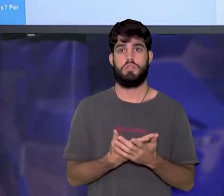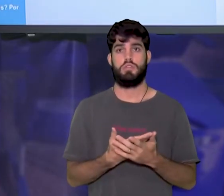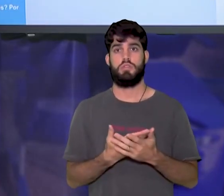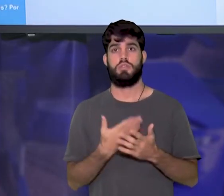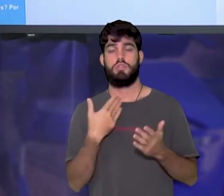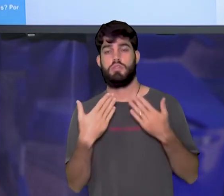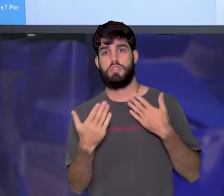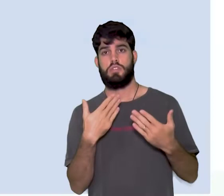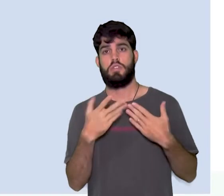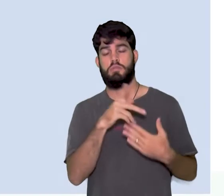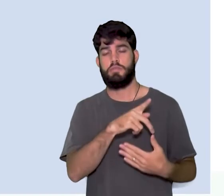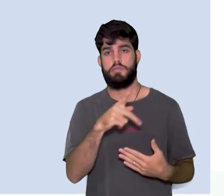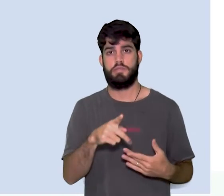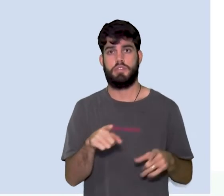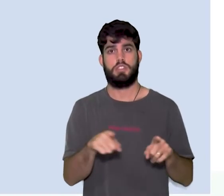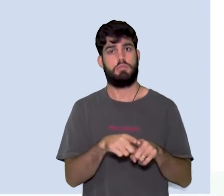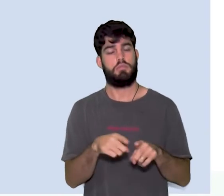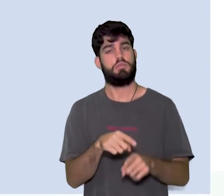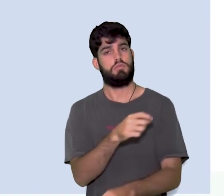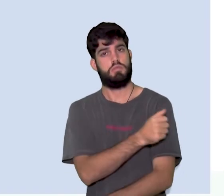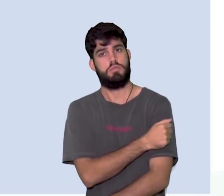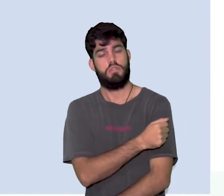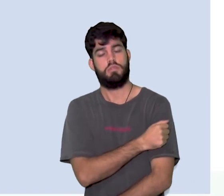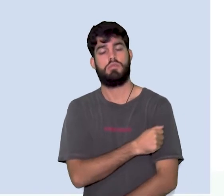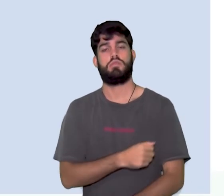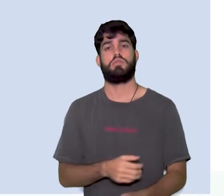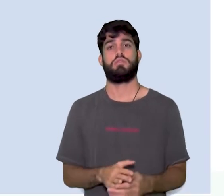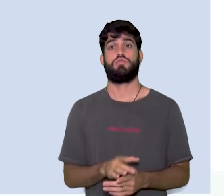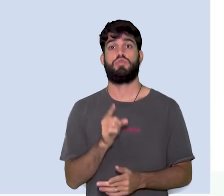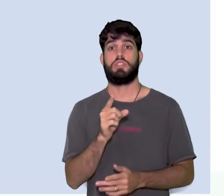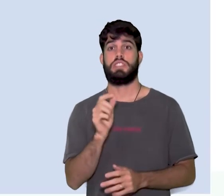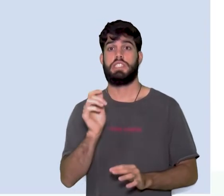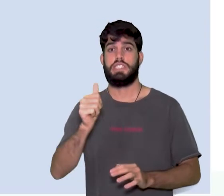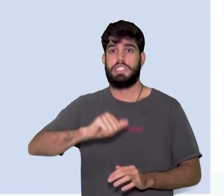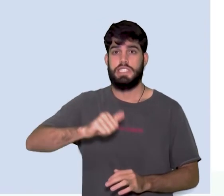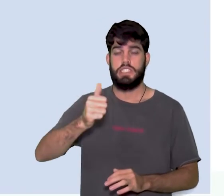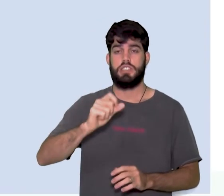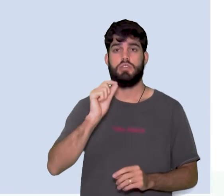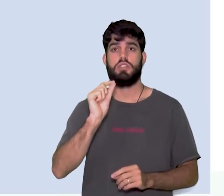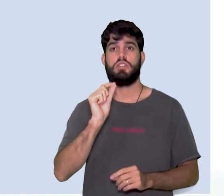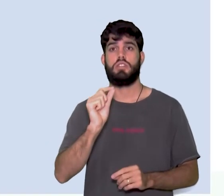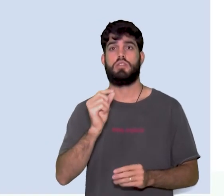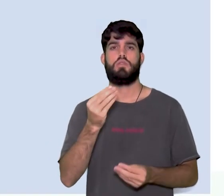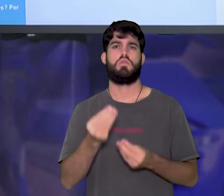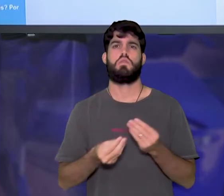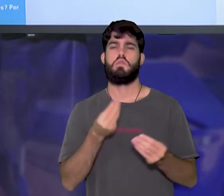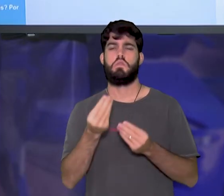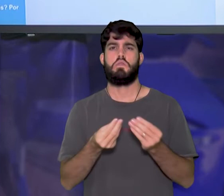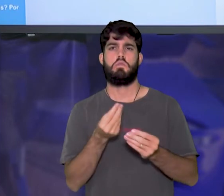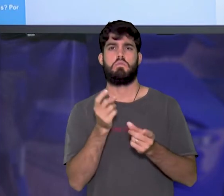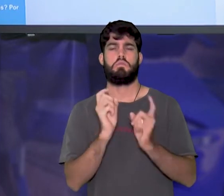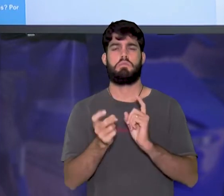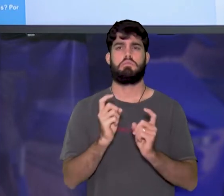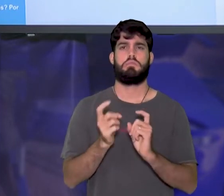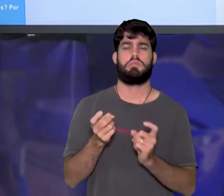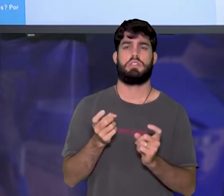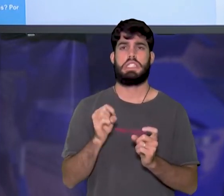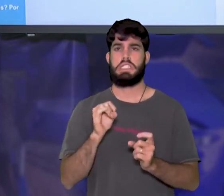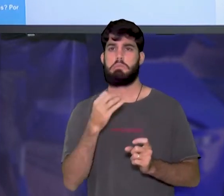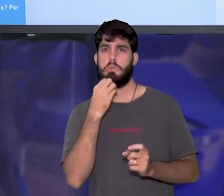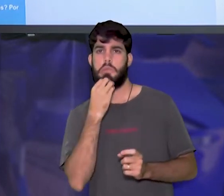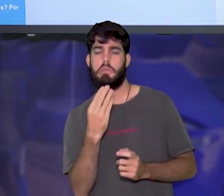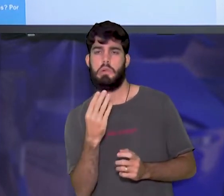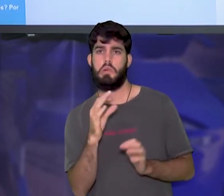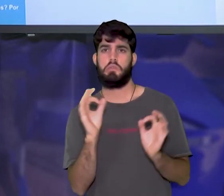debater com os colegas, vocês iriam analisar como foi o debate. Se foi um debate bom, se não foi,